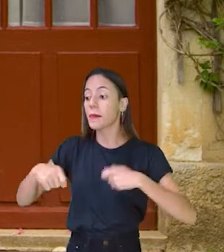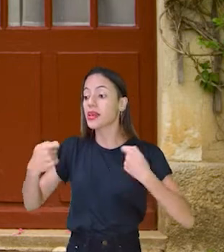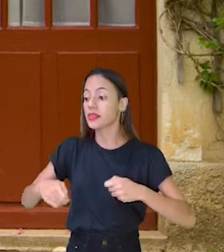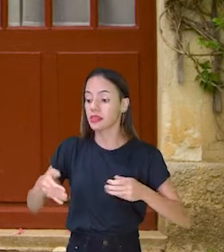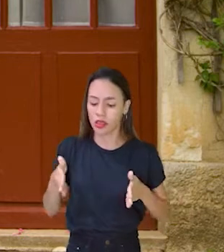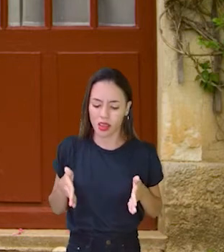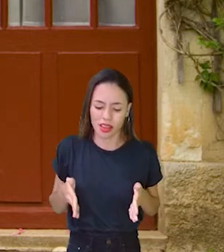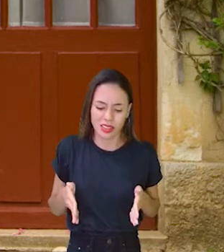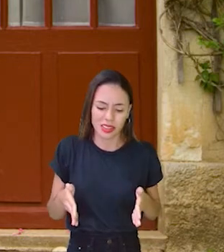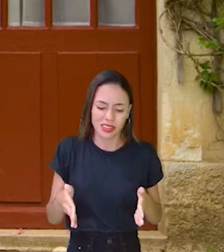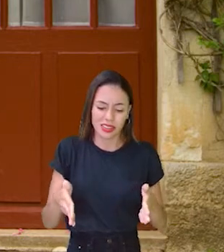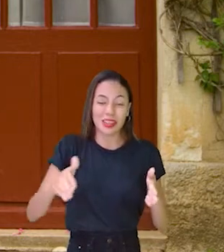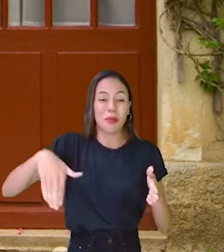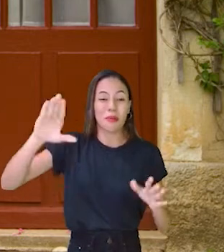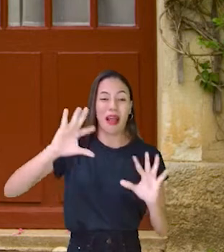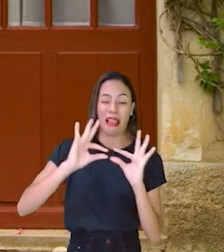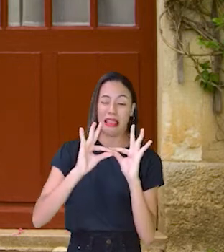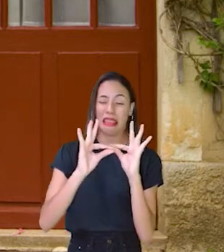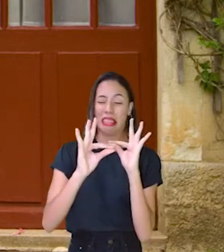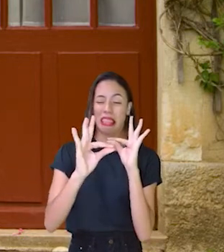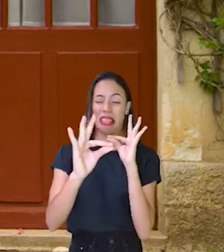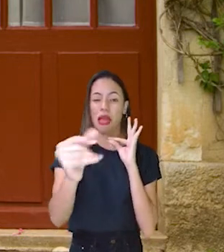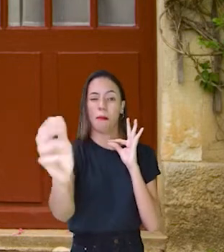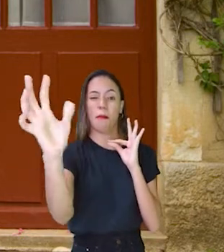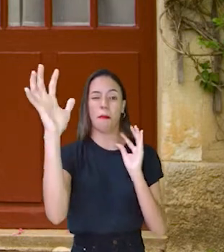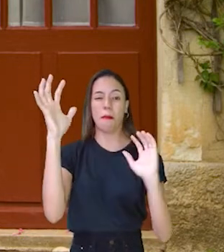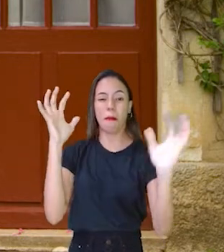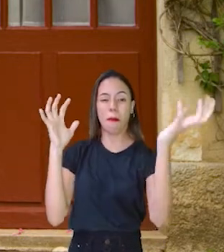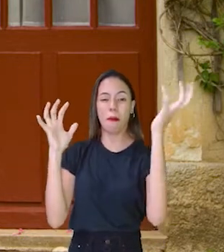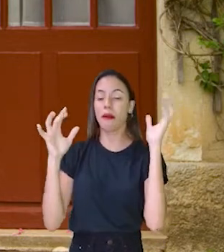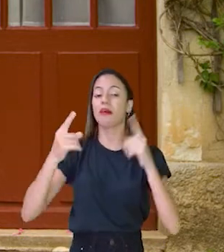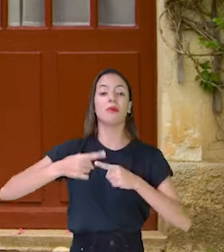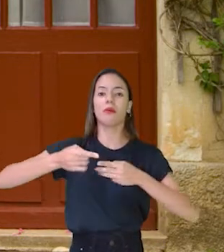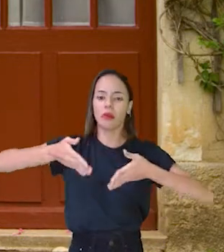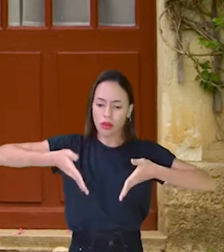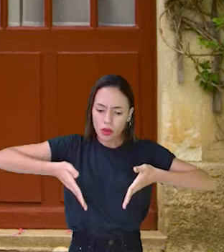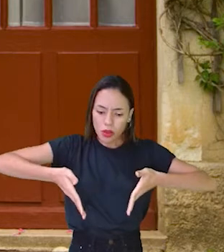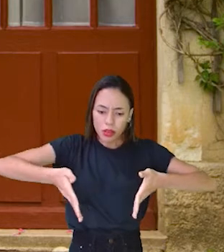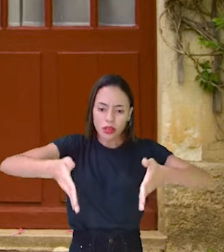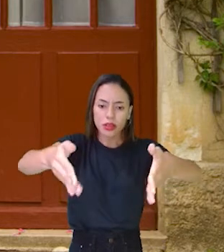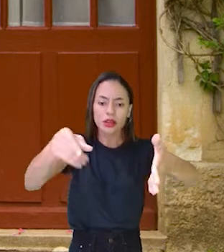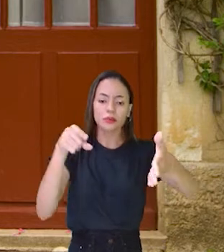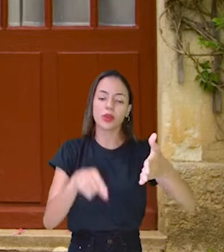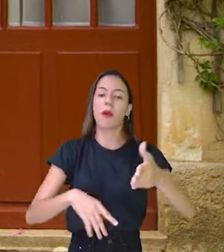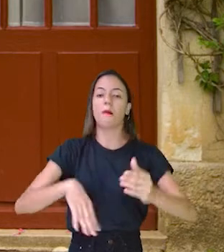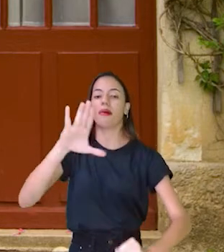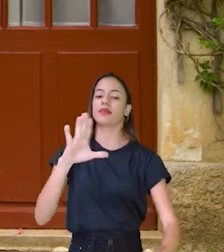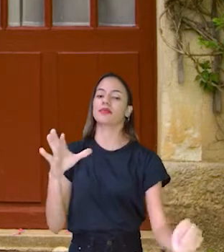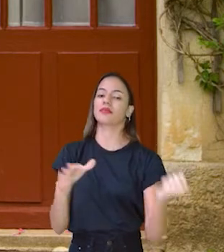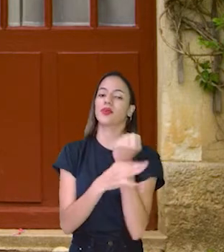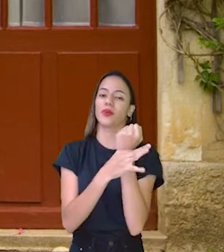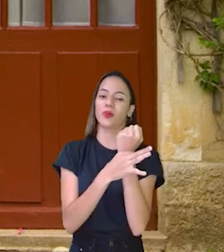caminho mais longo do bosque. Porque esse caminho, ele é mais seguro.